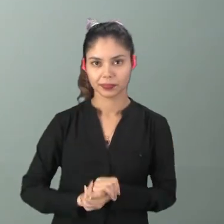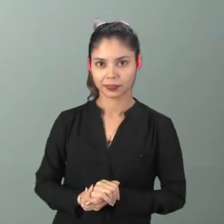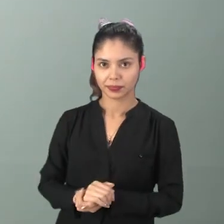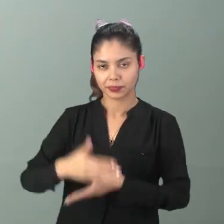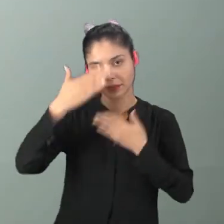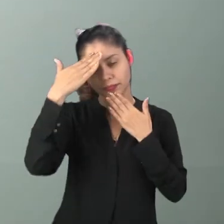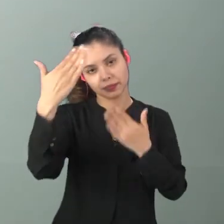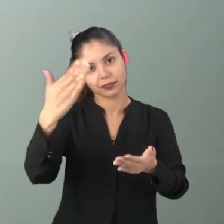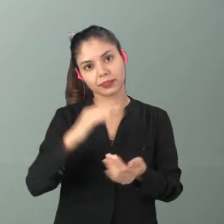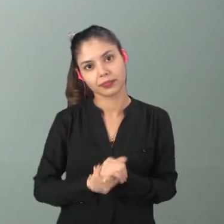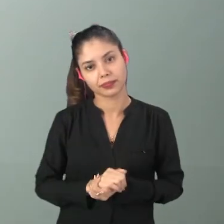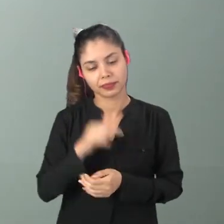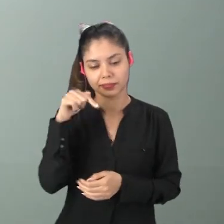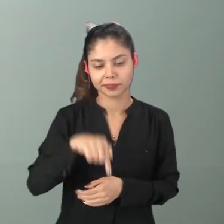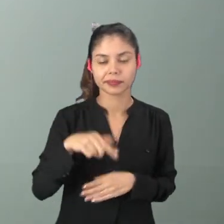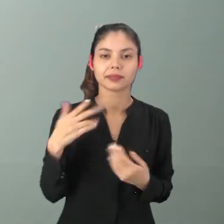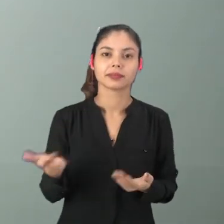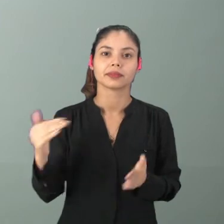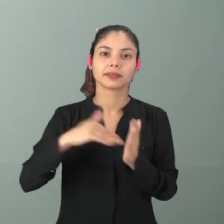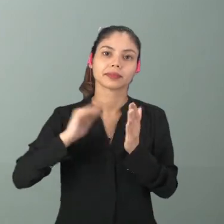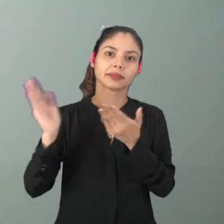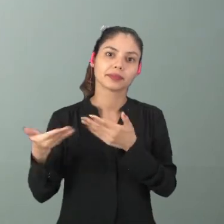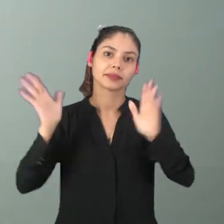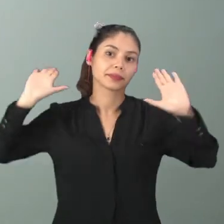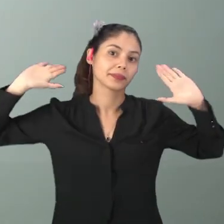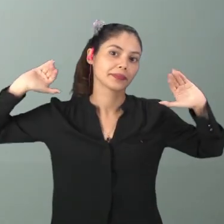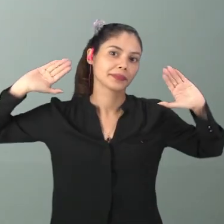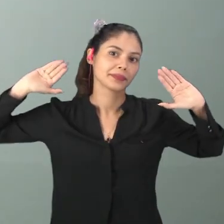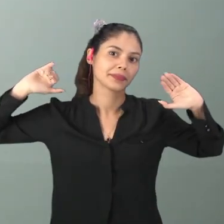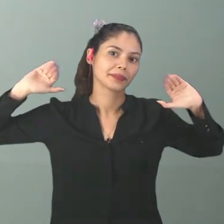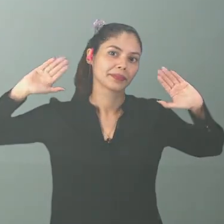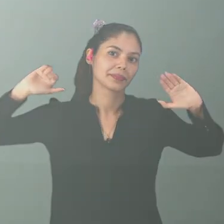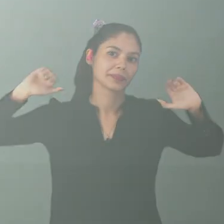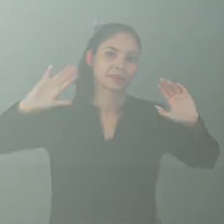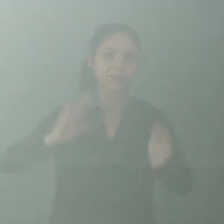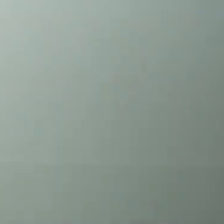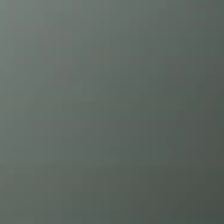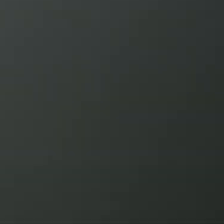Obrigada por estar aqui E até mais Tchau, tchau, gente